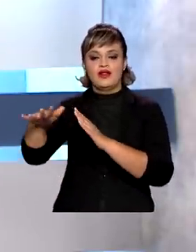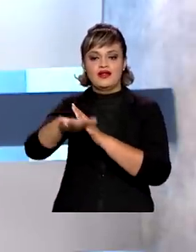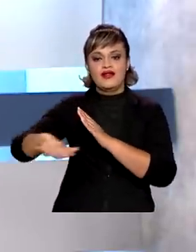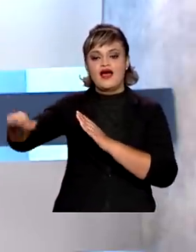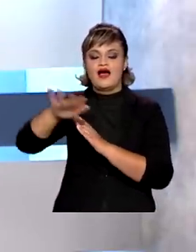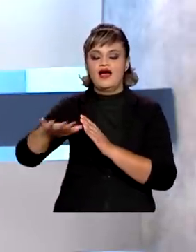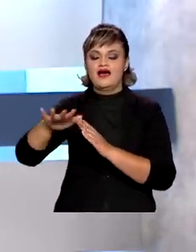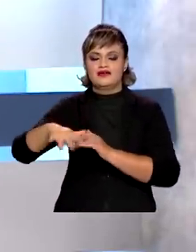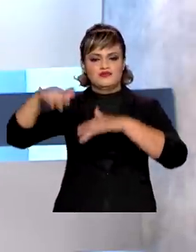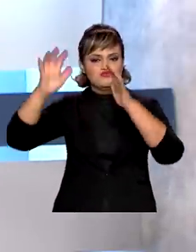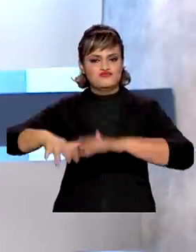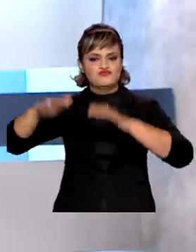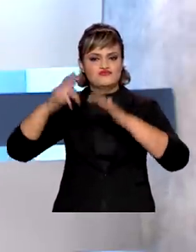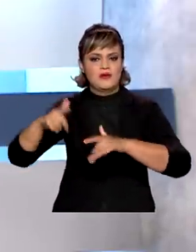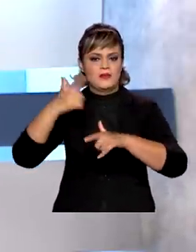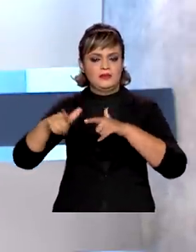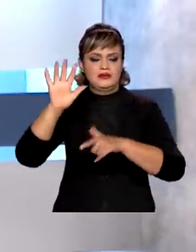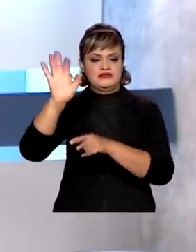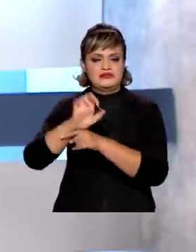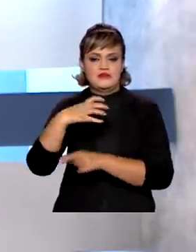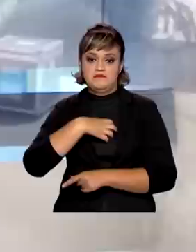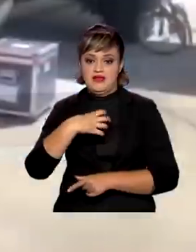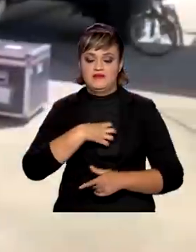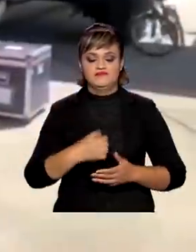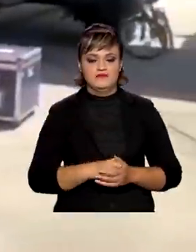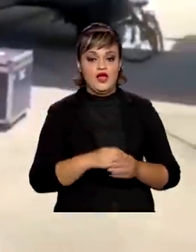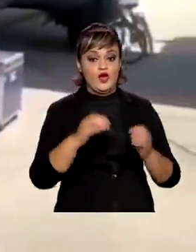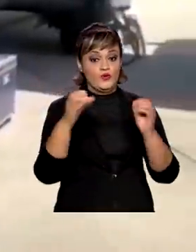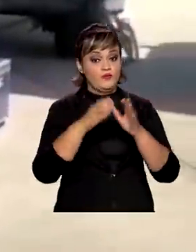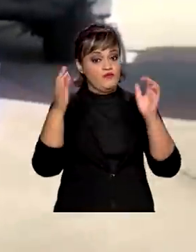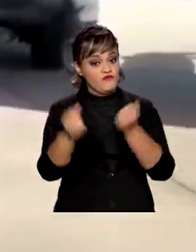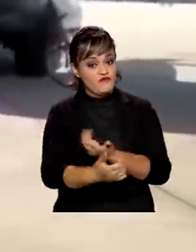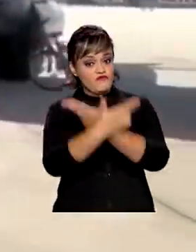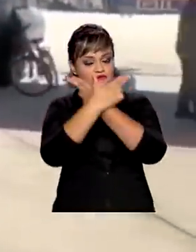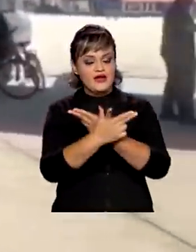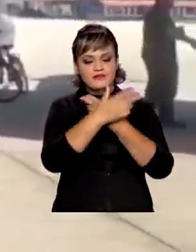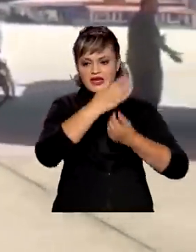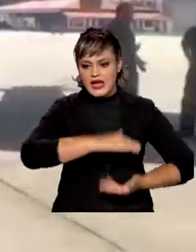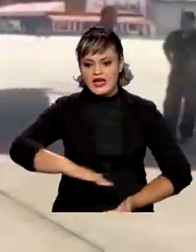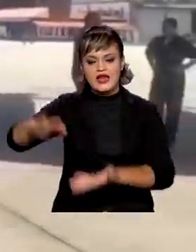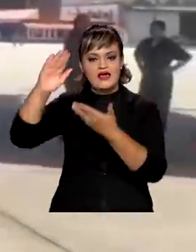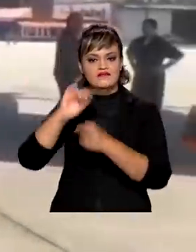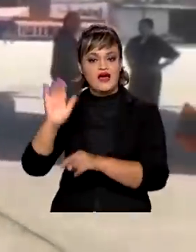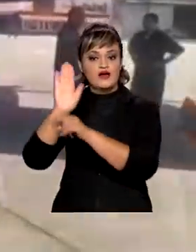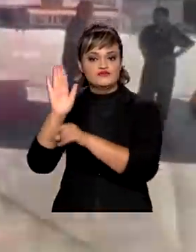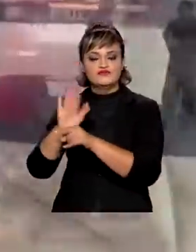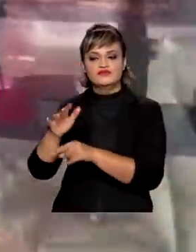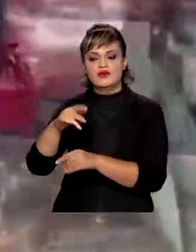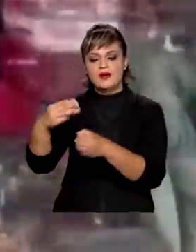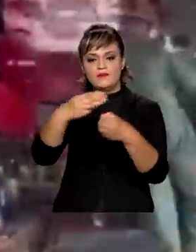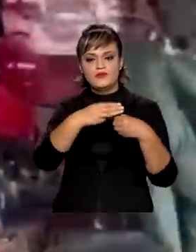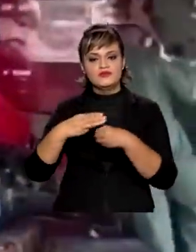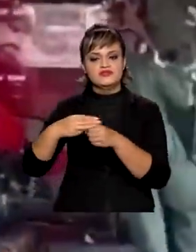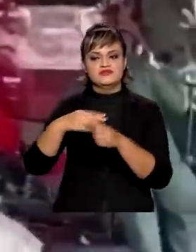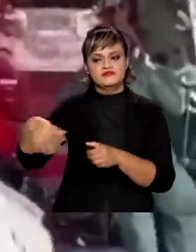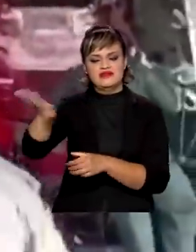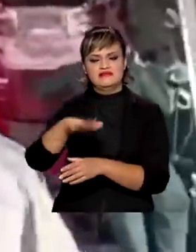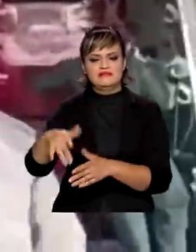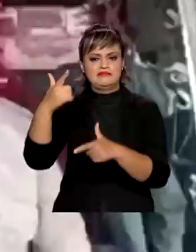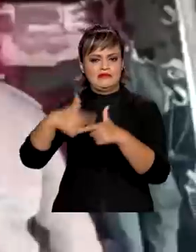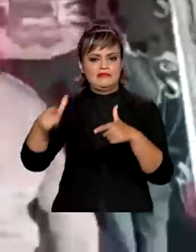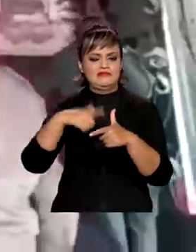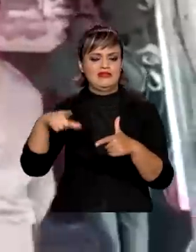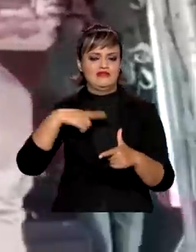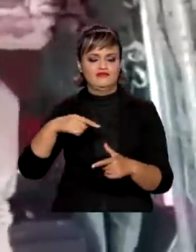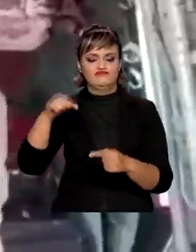atingidas pelas chuvas na Bahia. Força Aérea Brasileira transporta ajuda humanitária aos municípios afetados